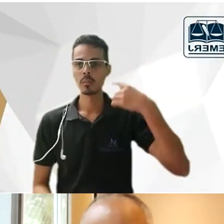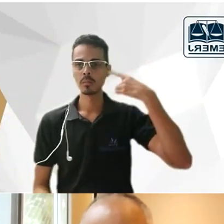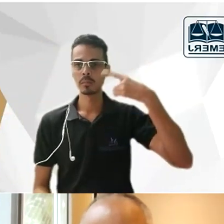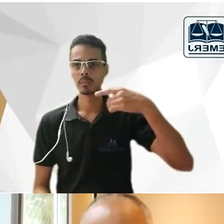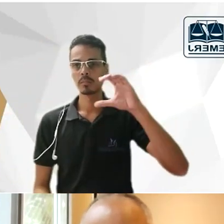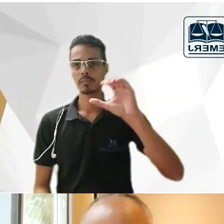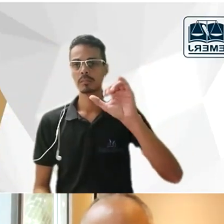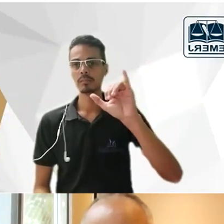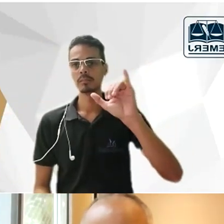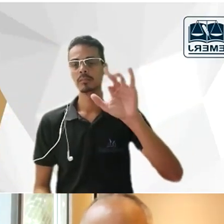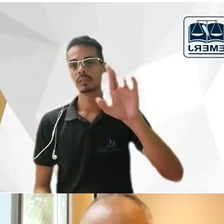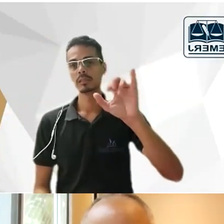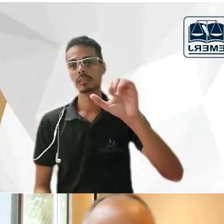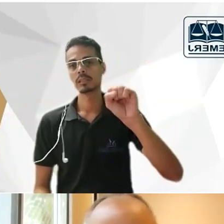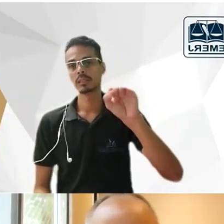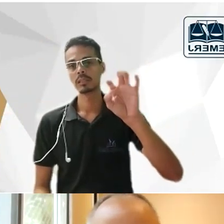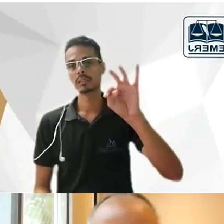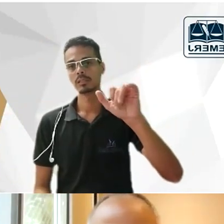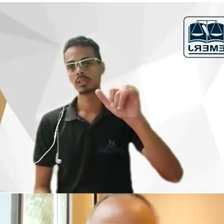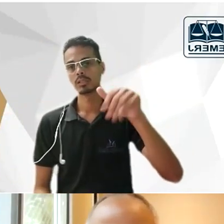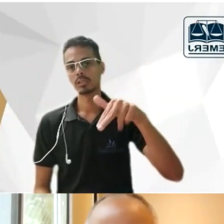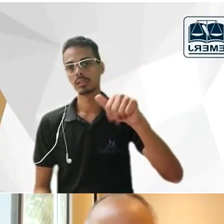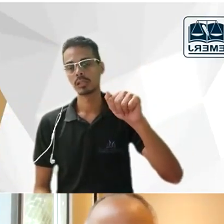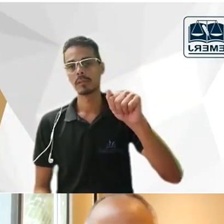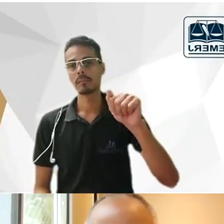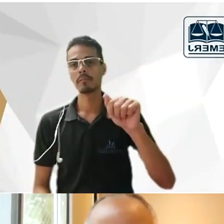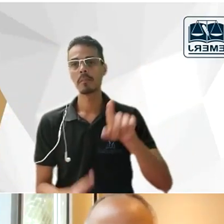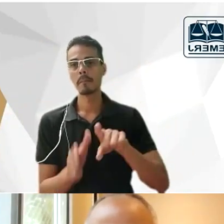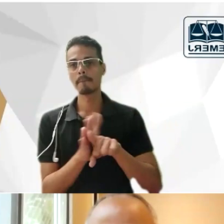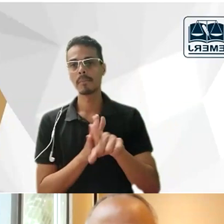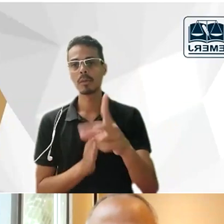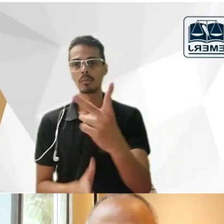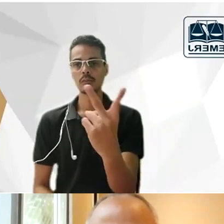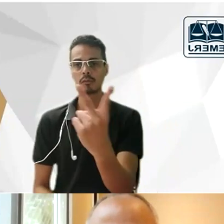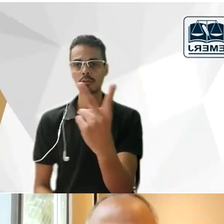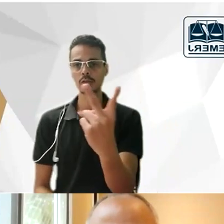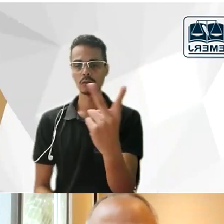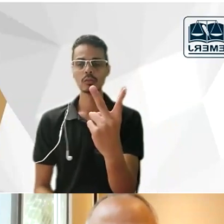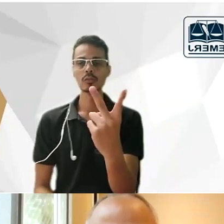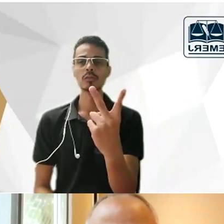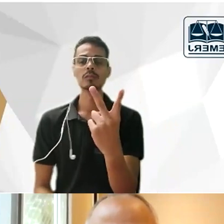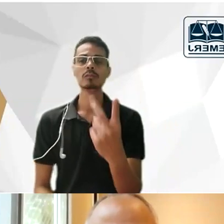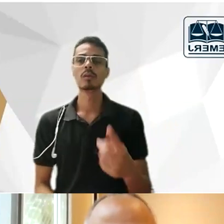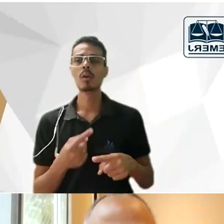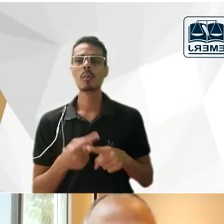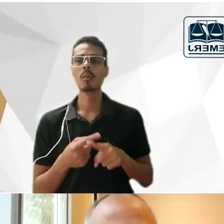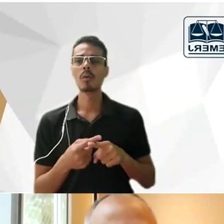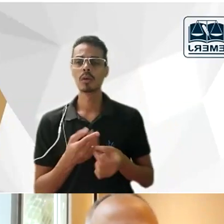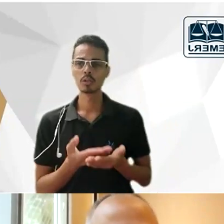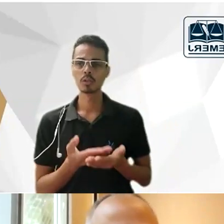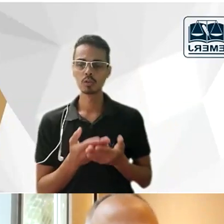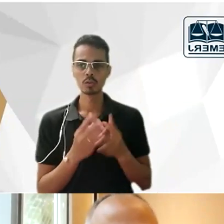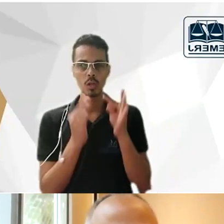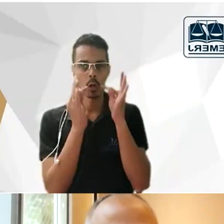Gaule e que faz uma pergunta tanto para professor Ricardo para professor Wenceslau que é por que devemos estudar Tobias Barreto